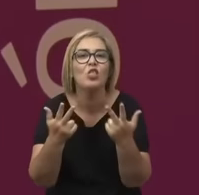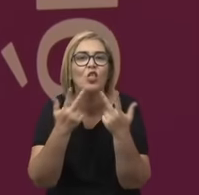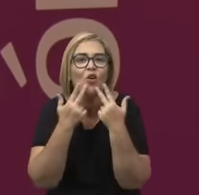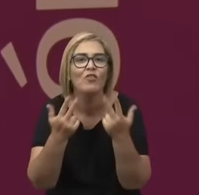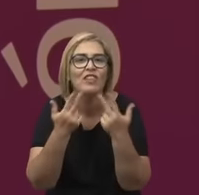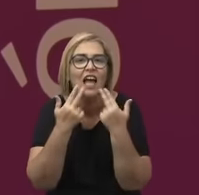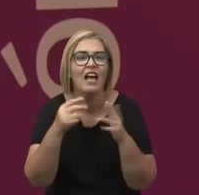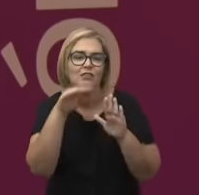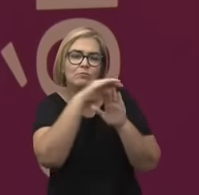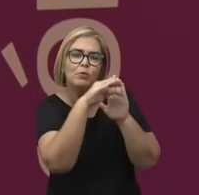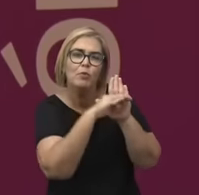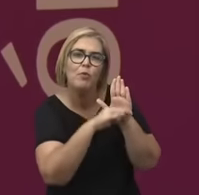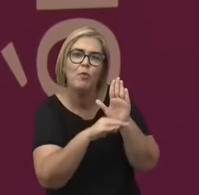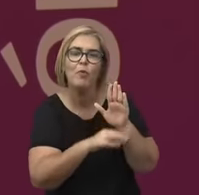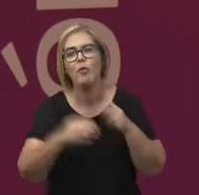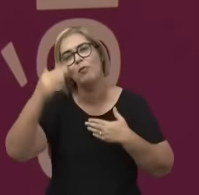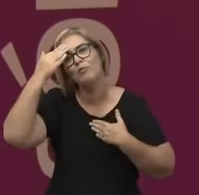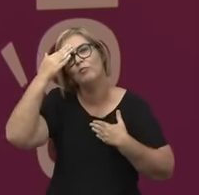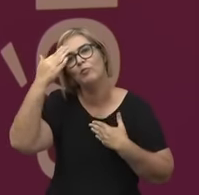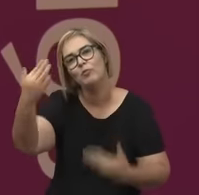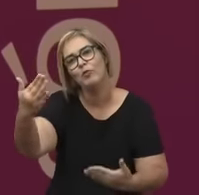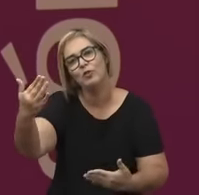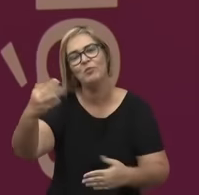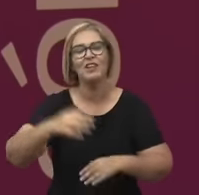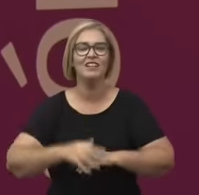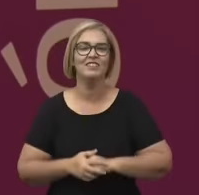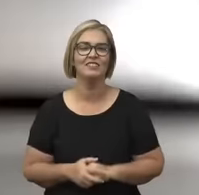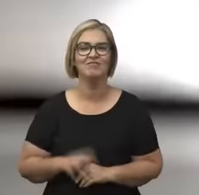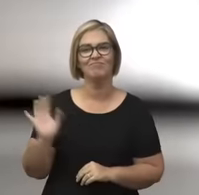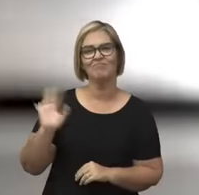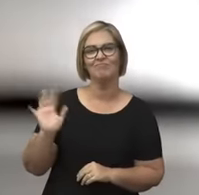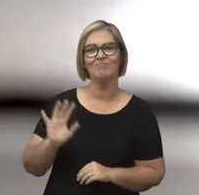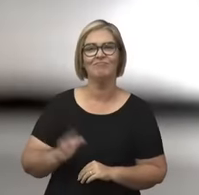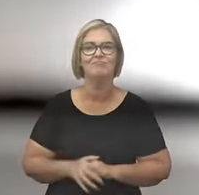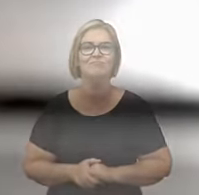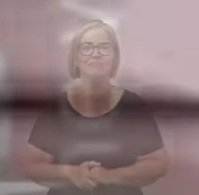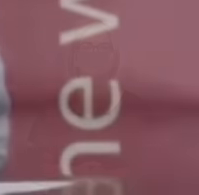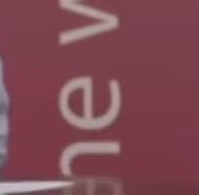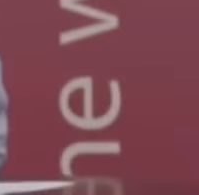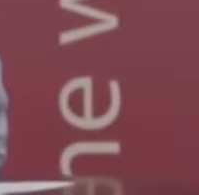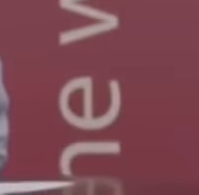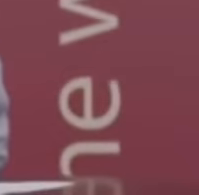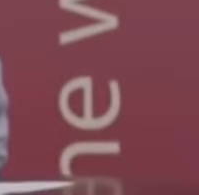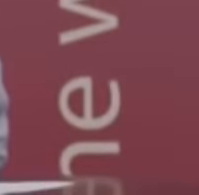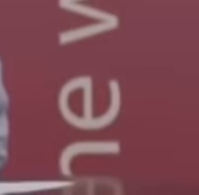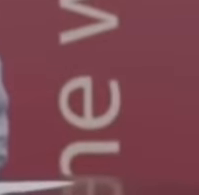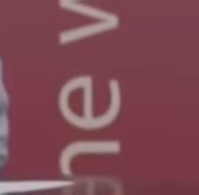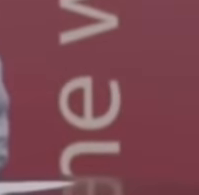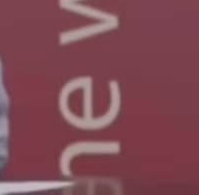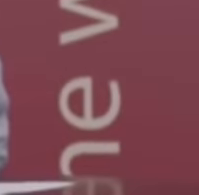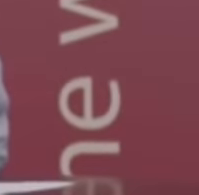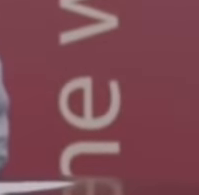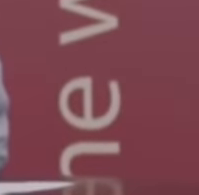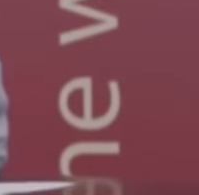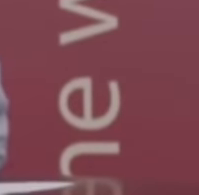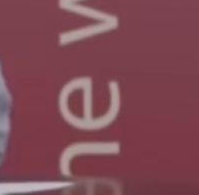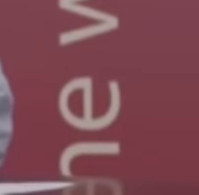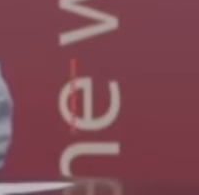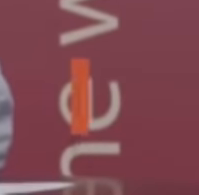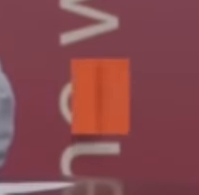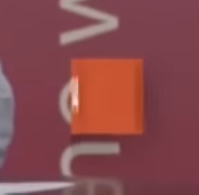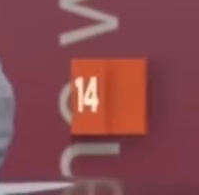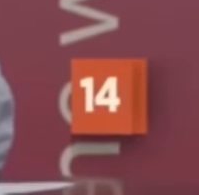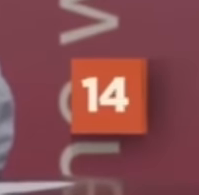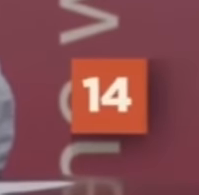nossa programação. Obrigado. Até mais. Tchau, tchau. Domingo. Imagina você entrar num avião e você